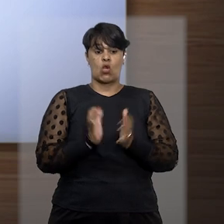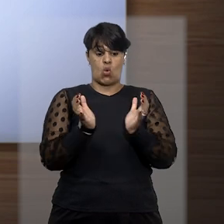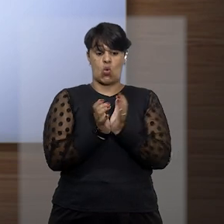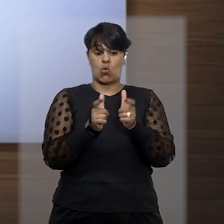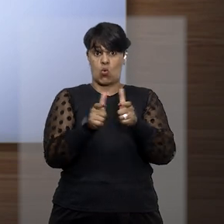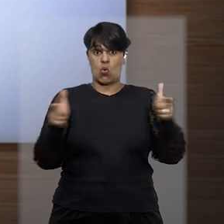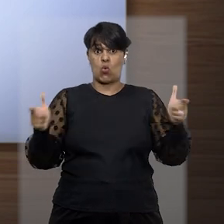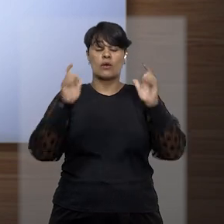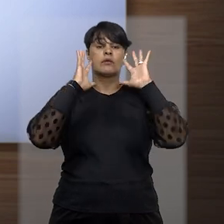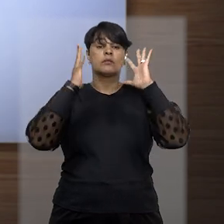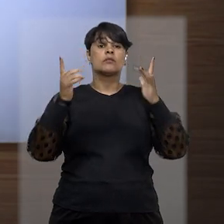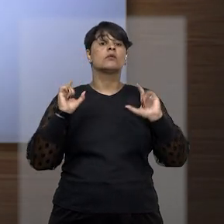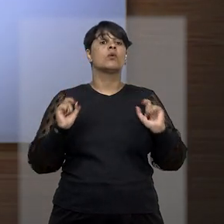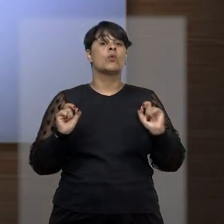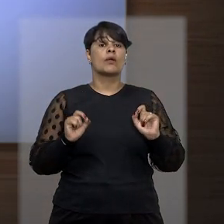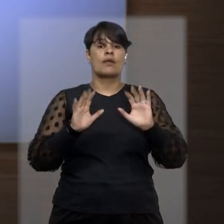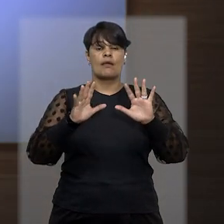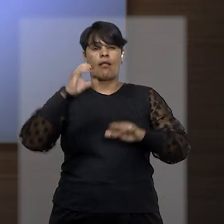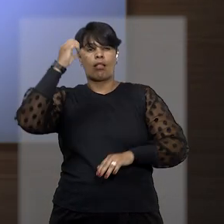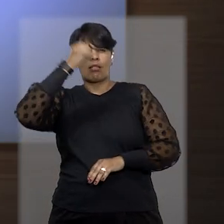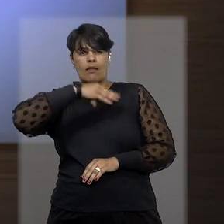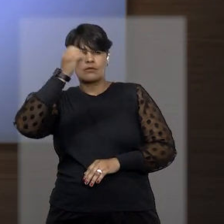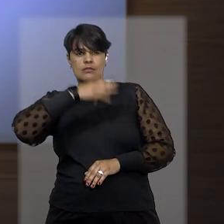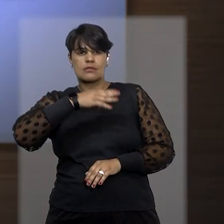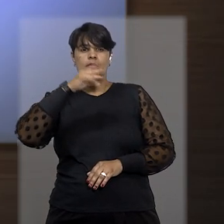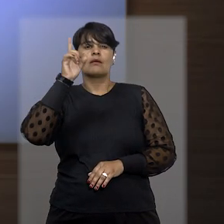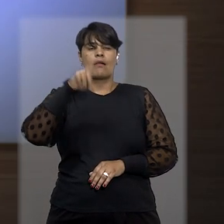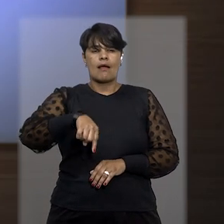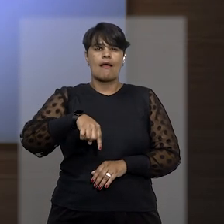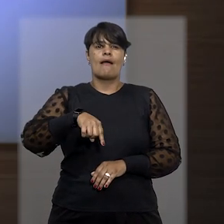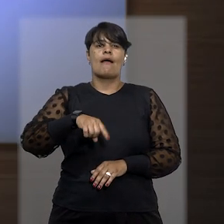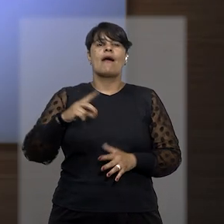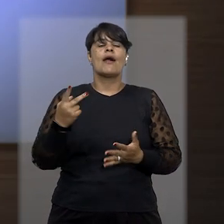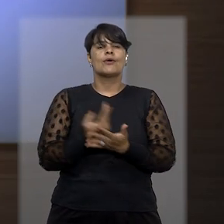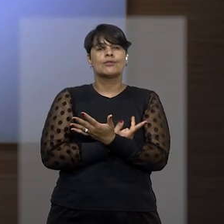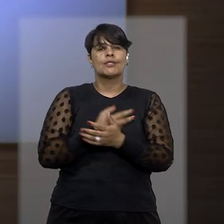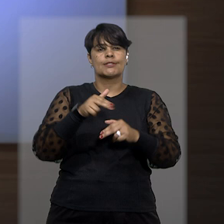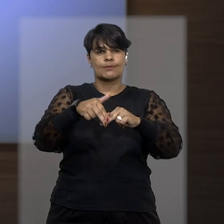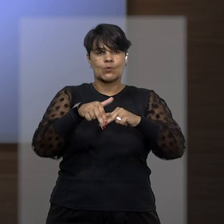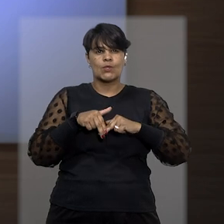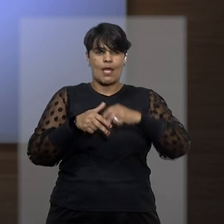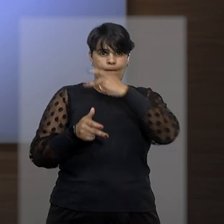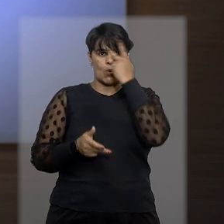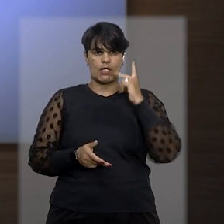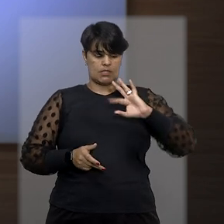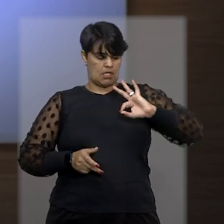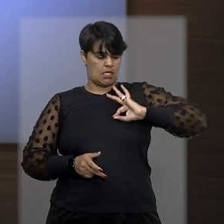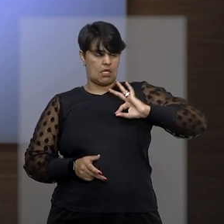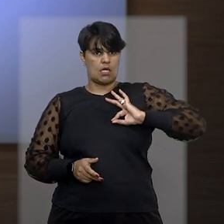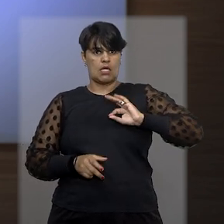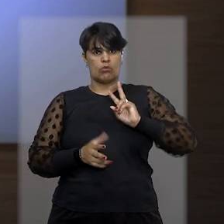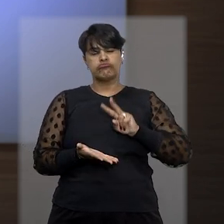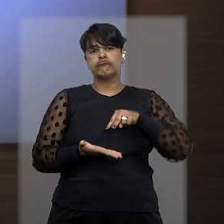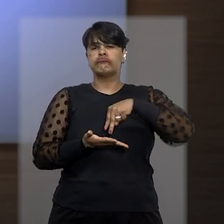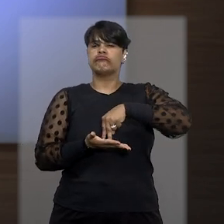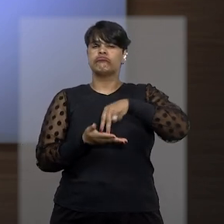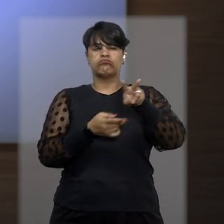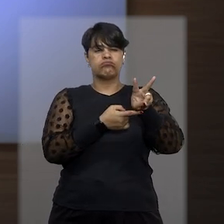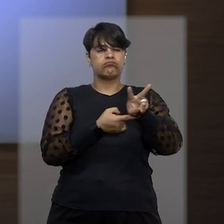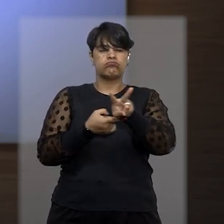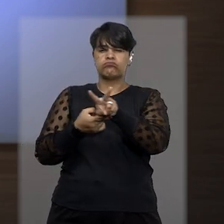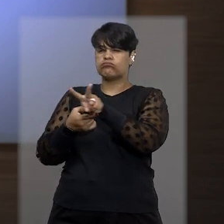tese. A desobediência à ordem legal de parada, emanada por agentes públicos em contextos de policiamento